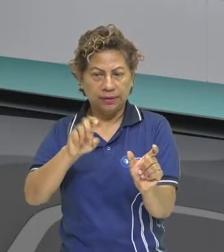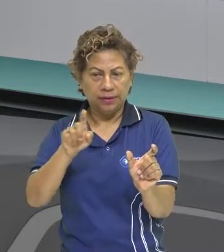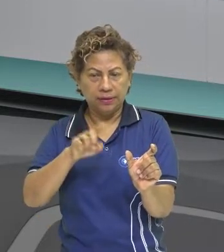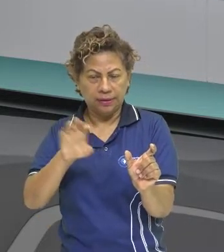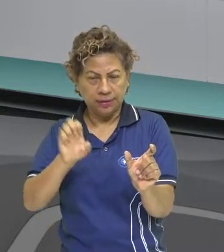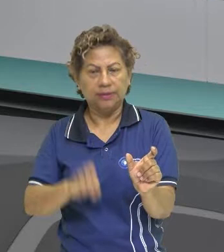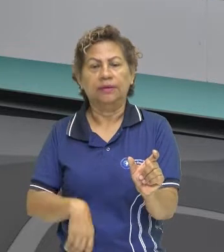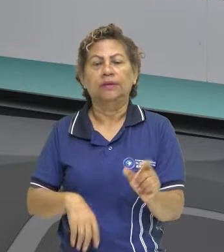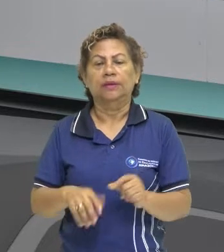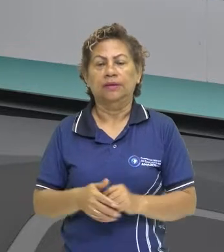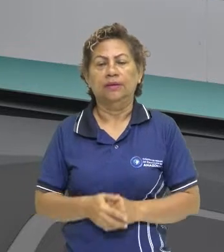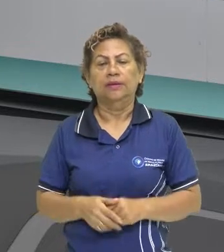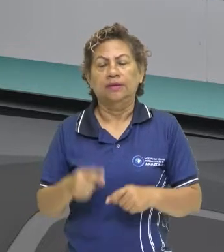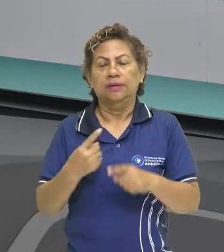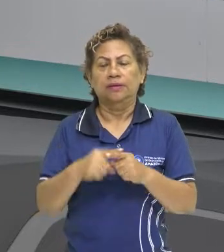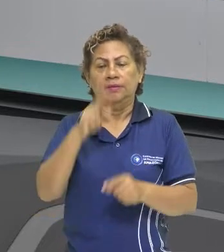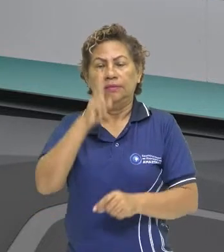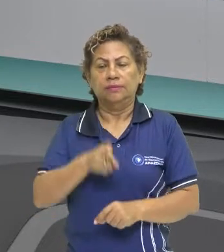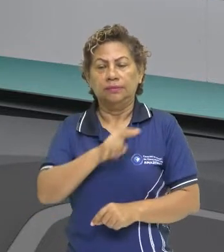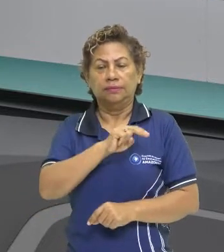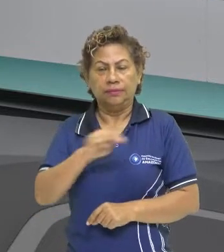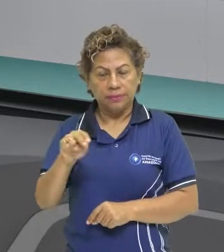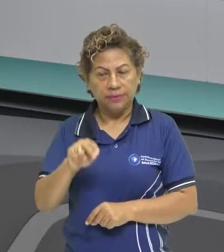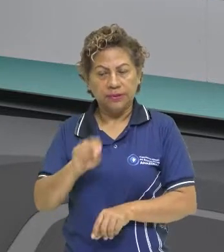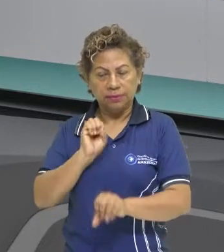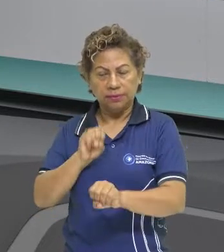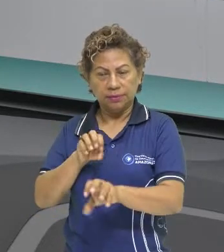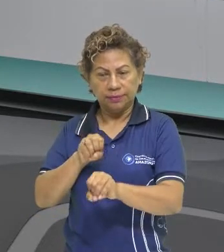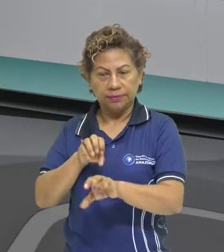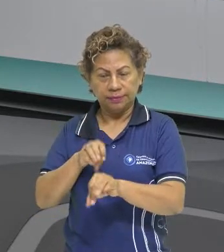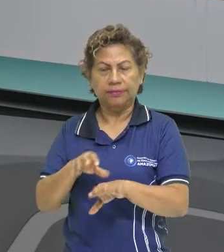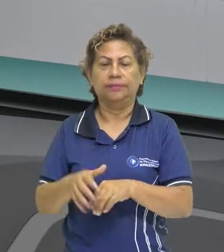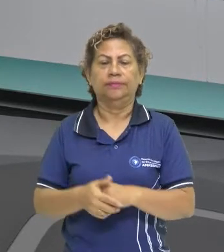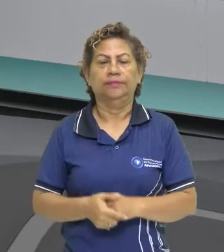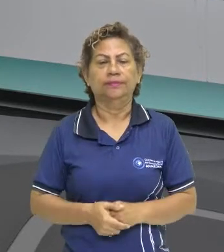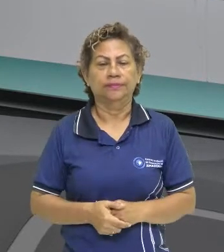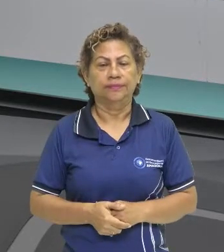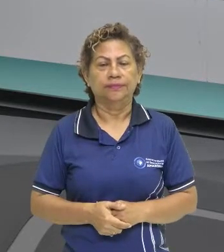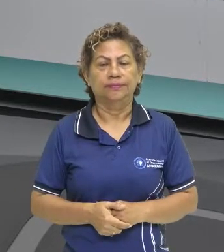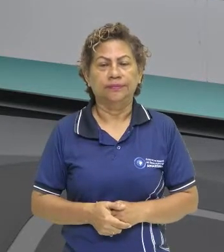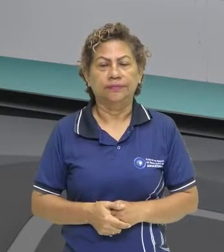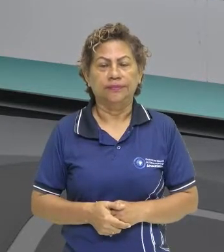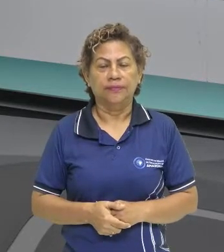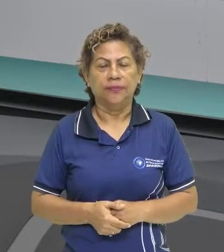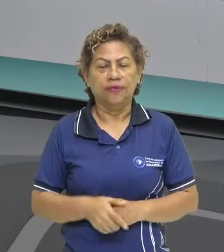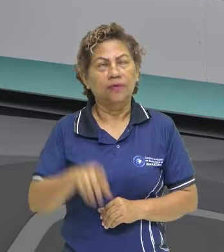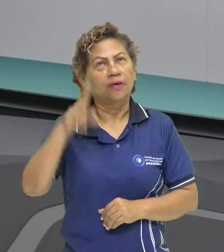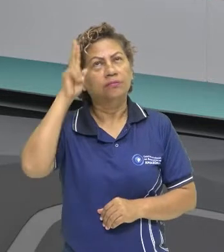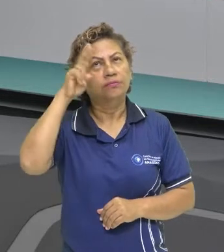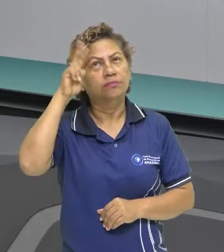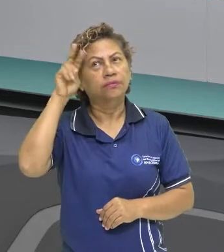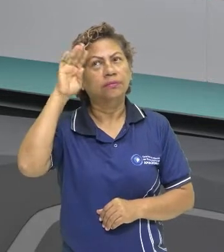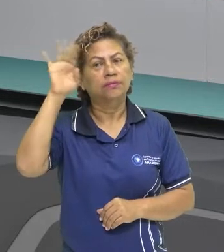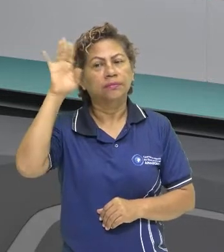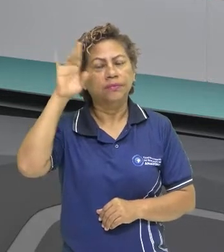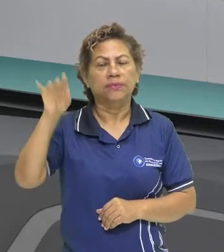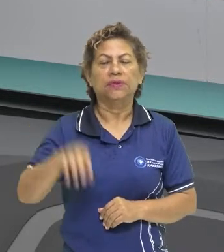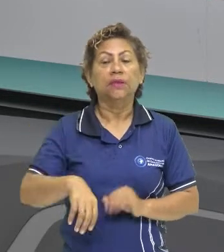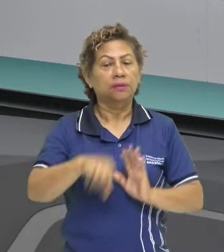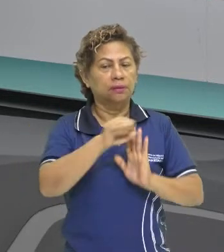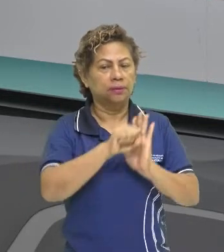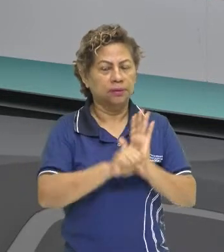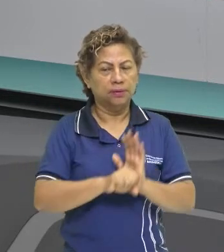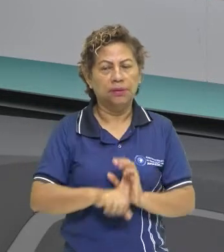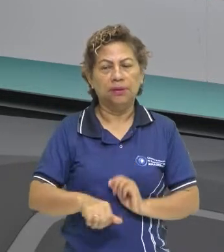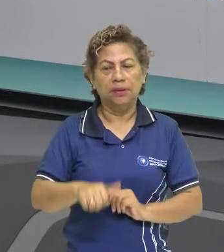literatura jesuítica, literatura de catequese, literatura de evangelização. Você vai lembrar do século XVI,